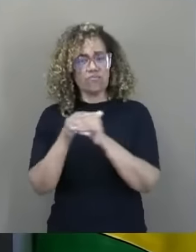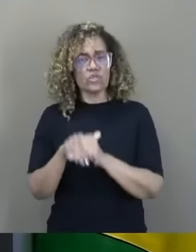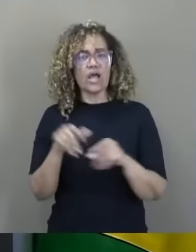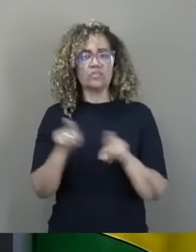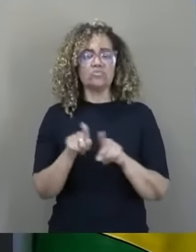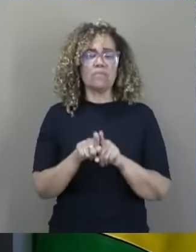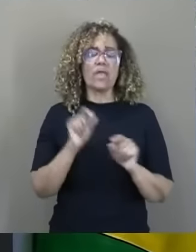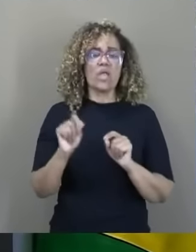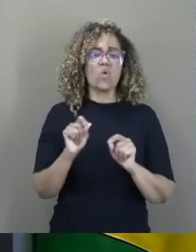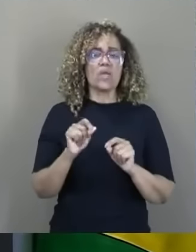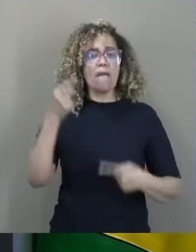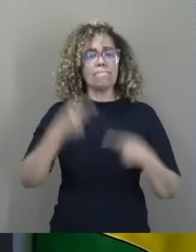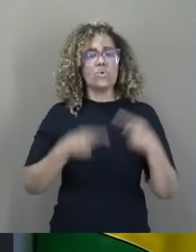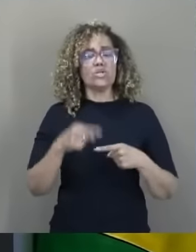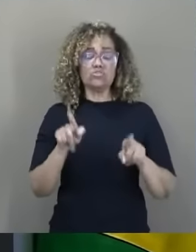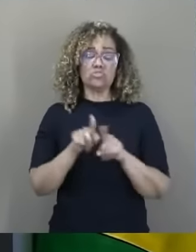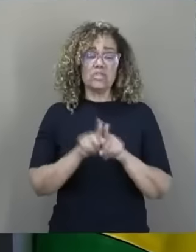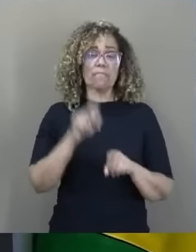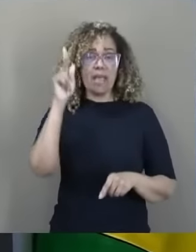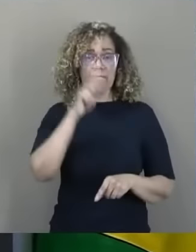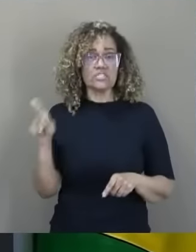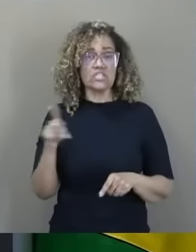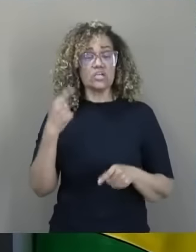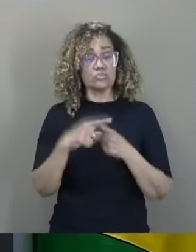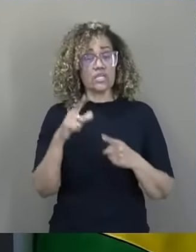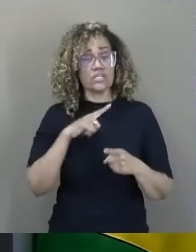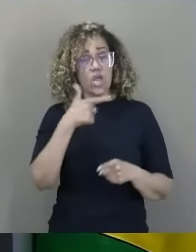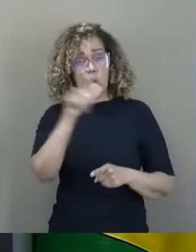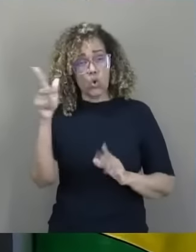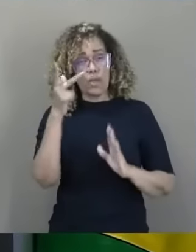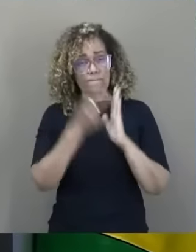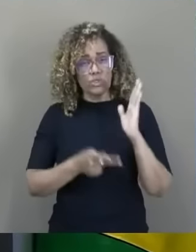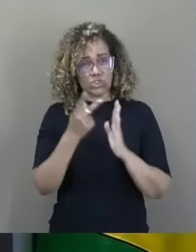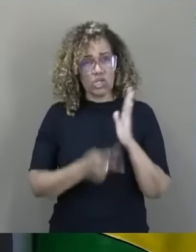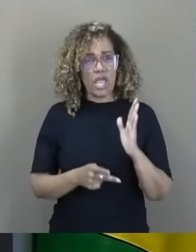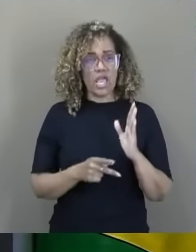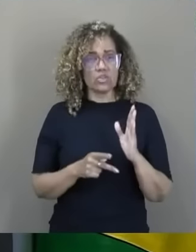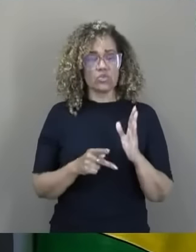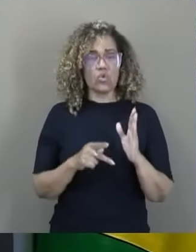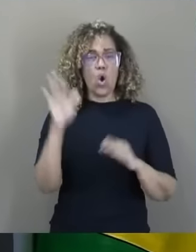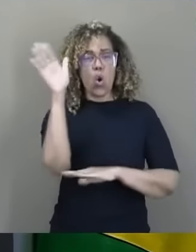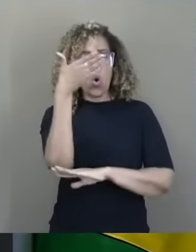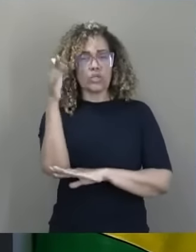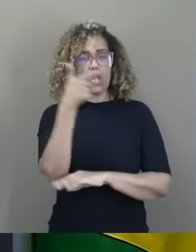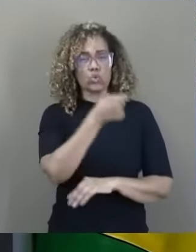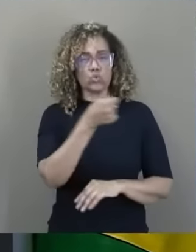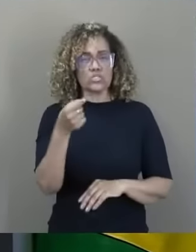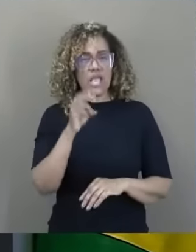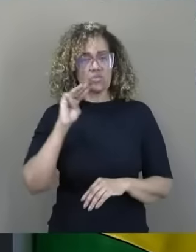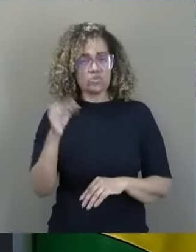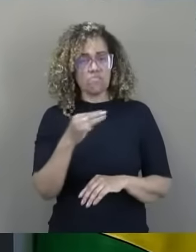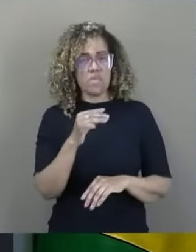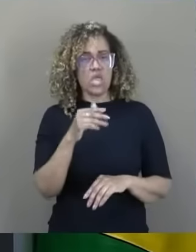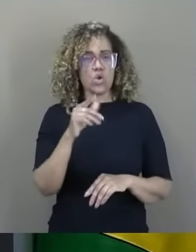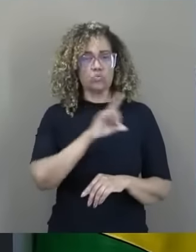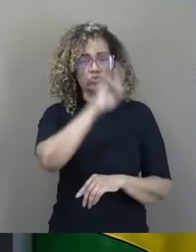o político, inclusive o presidente, que é um dos projetos que eu tenho também, essa gastança que está aí de hotel de 200 mil na diária, é pra poder